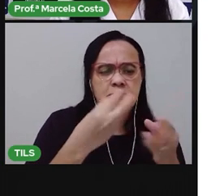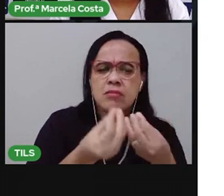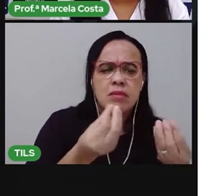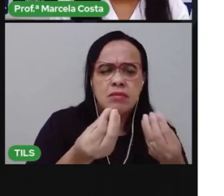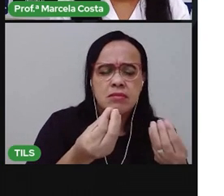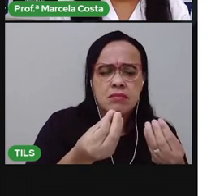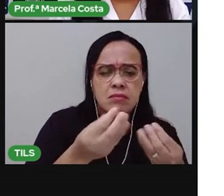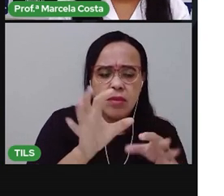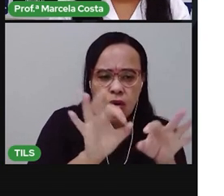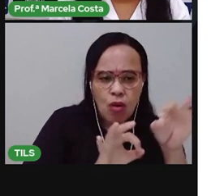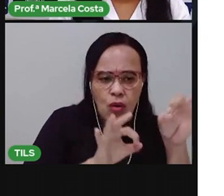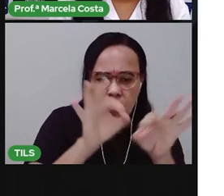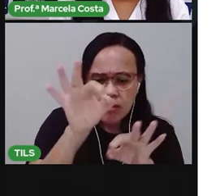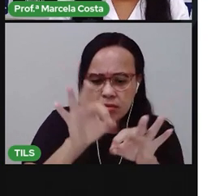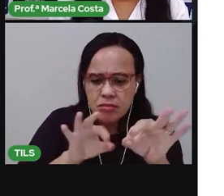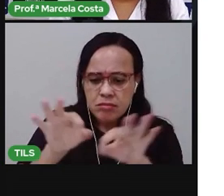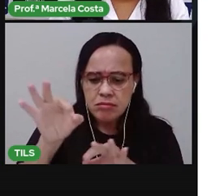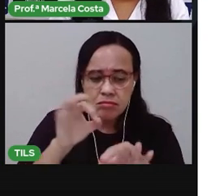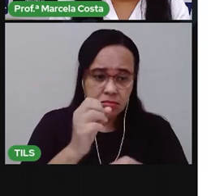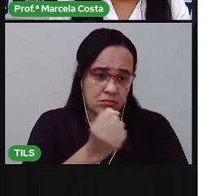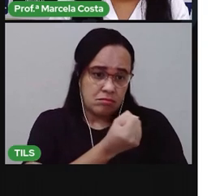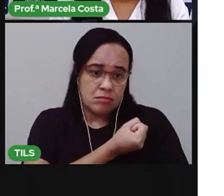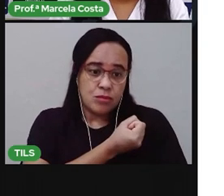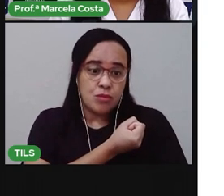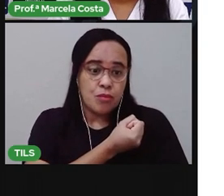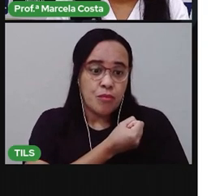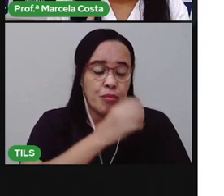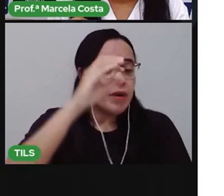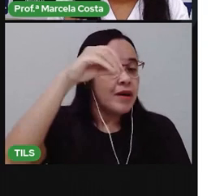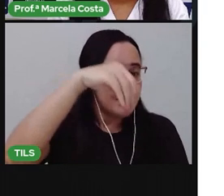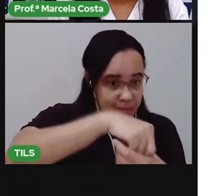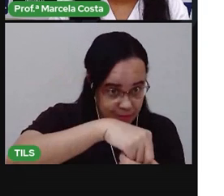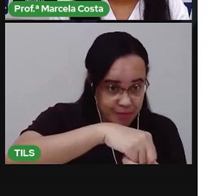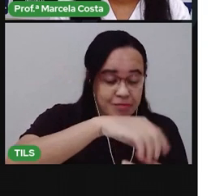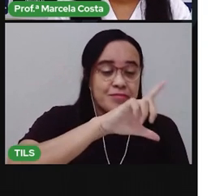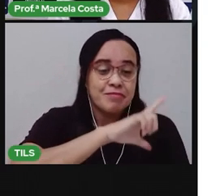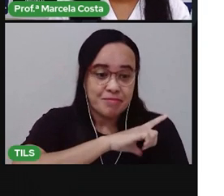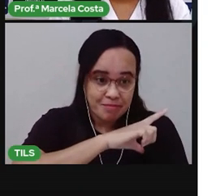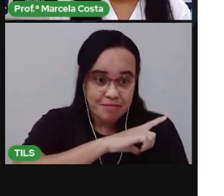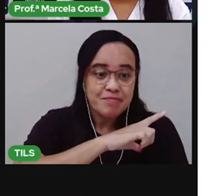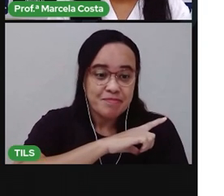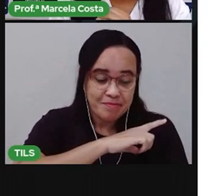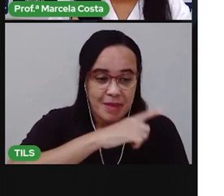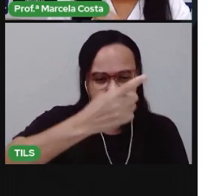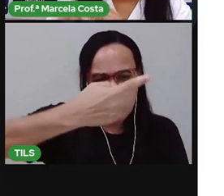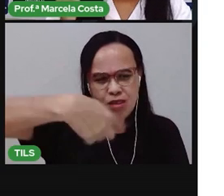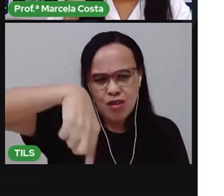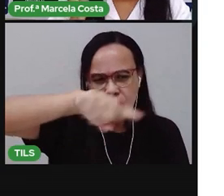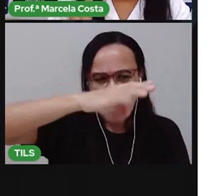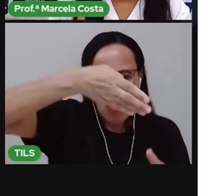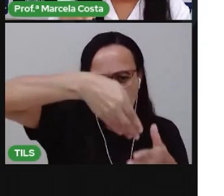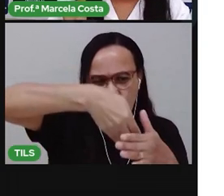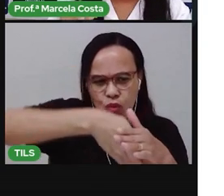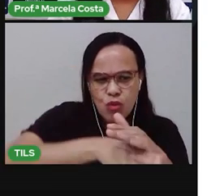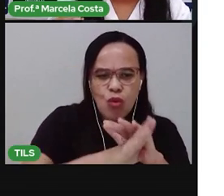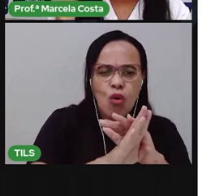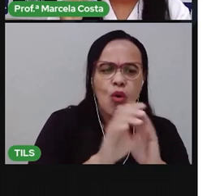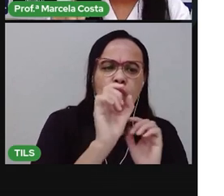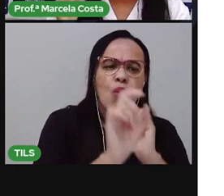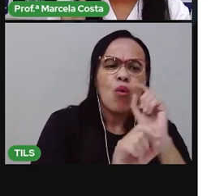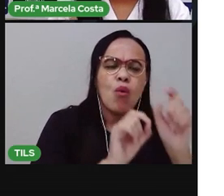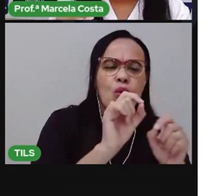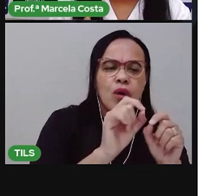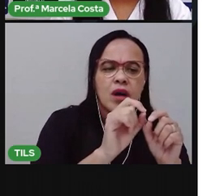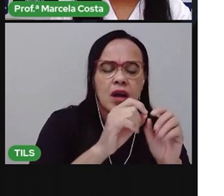enumerar elementos, tá? A gente costuma elencar esses elementos em um